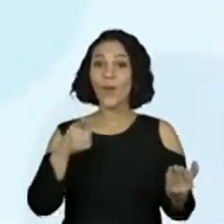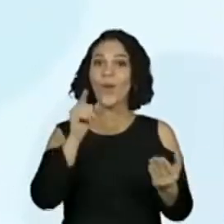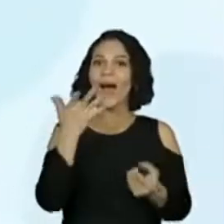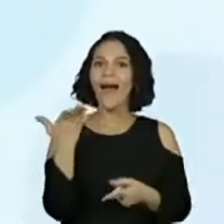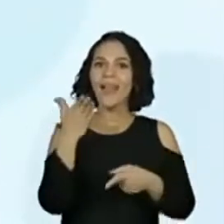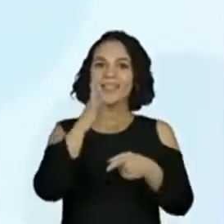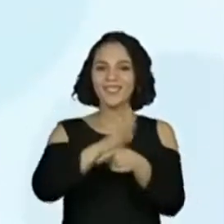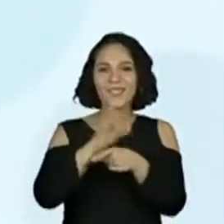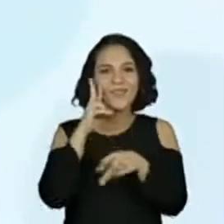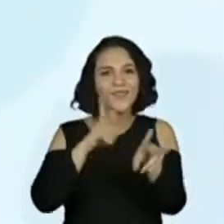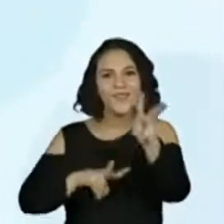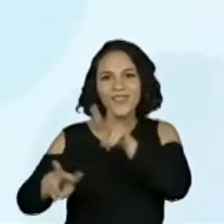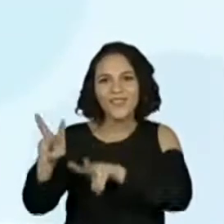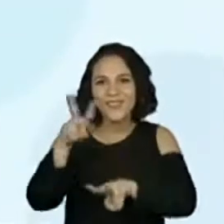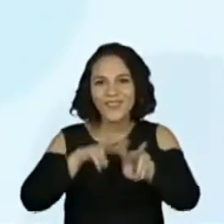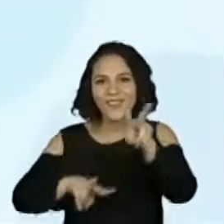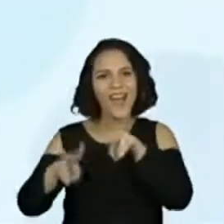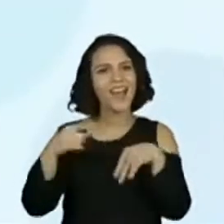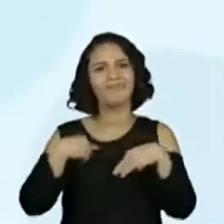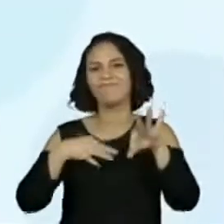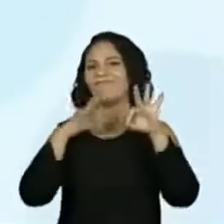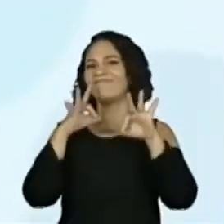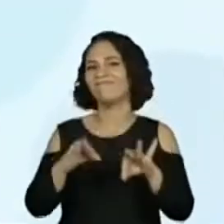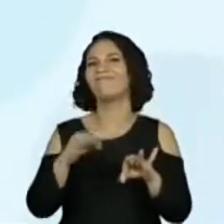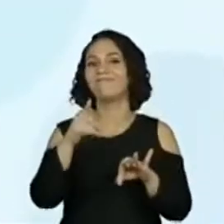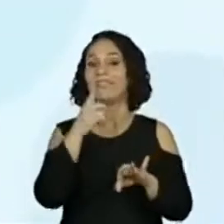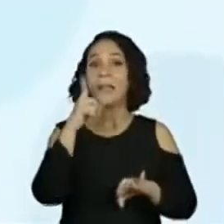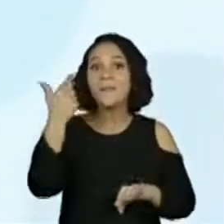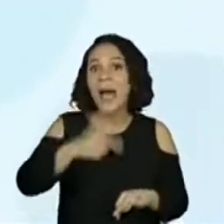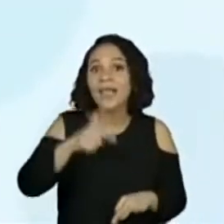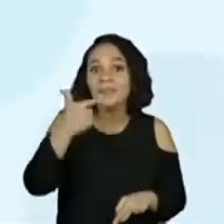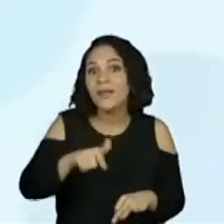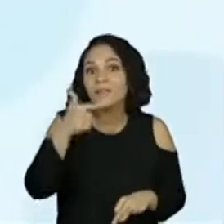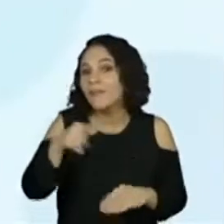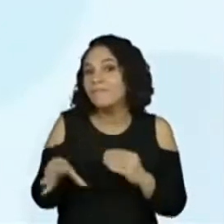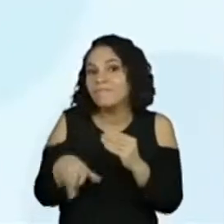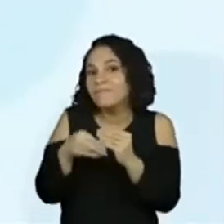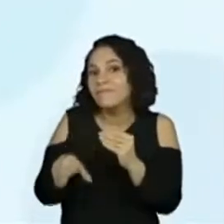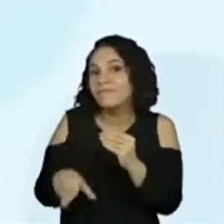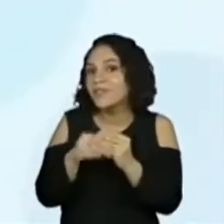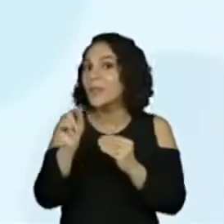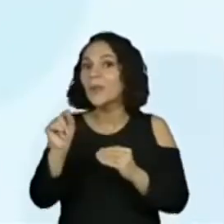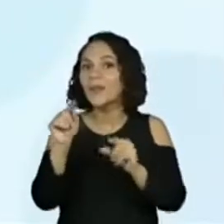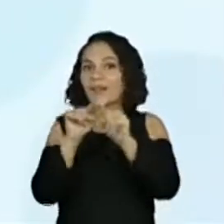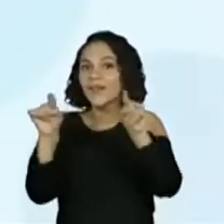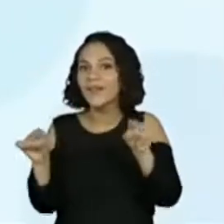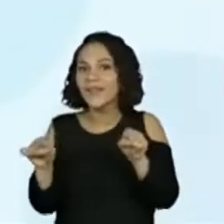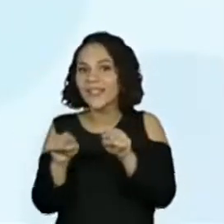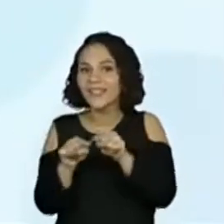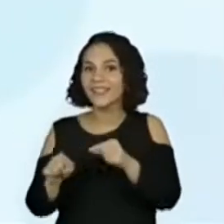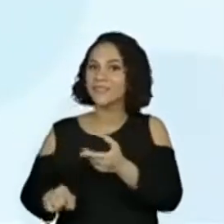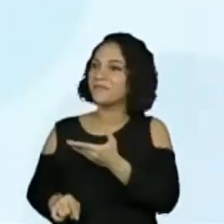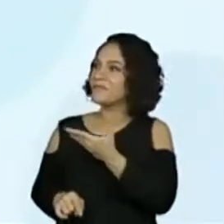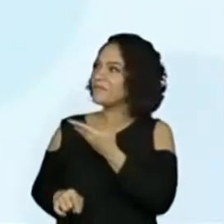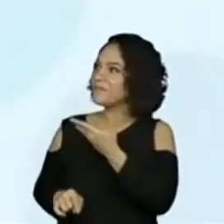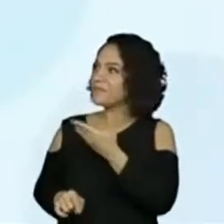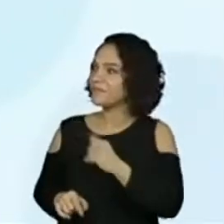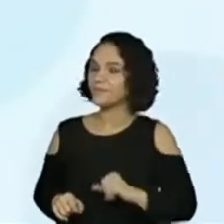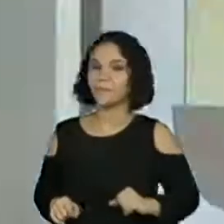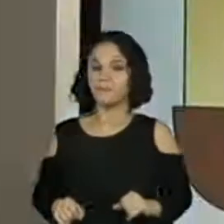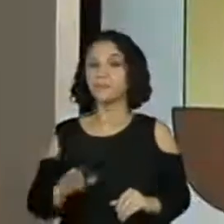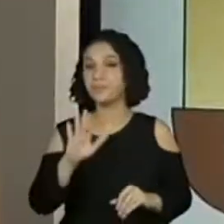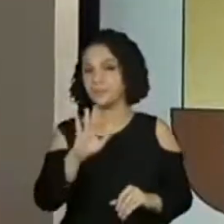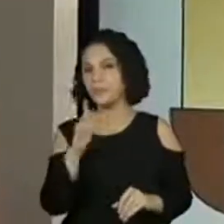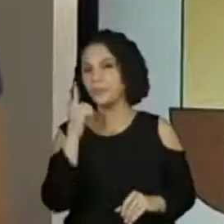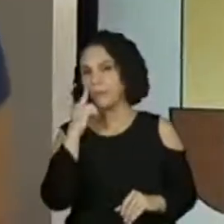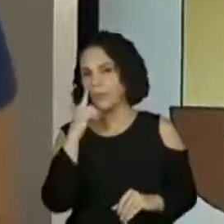eu tenho certeza que vocês já estavam falando assim. Professora Kelly, tem mais alguma coisa bacana aí nesse quadrinho? Quando a gente pensa,